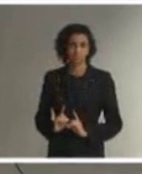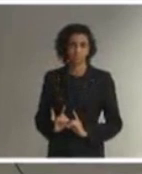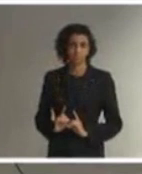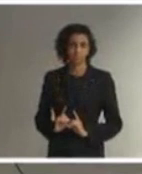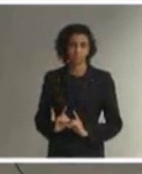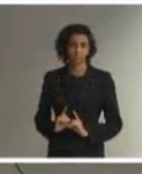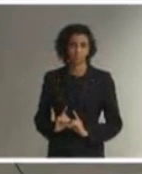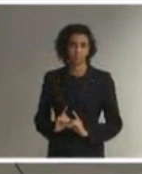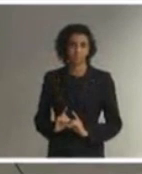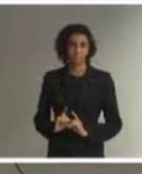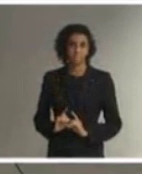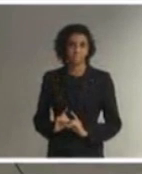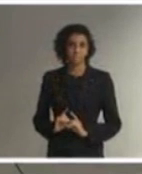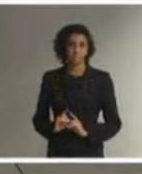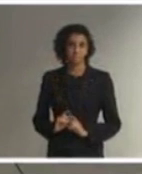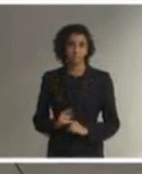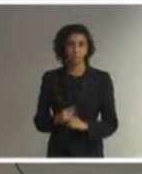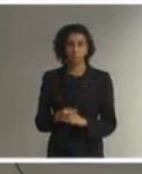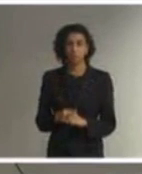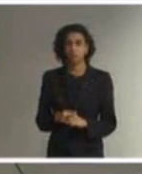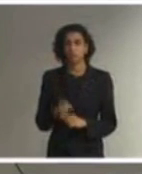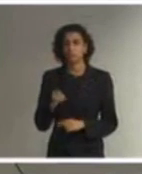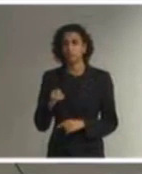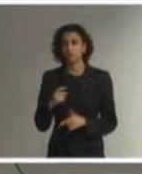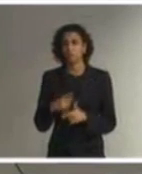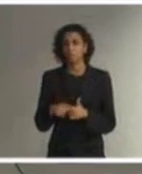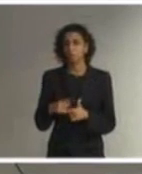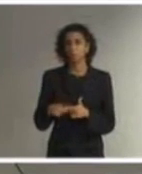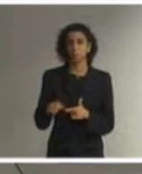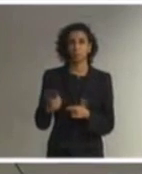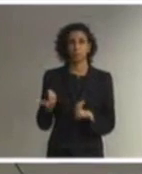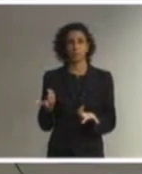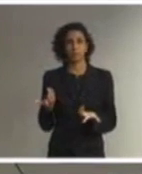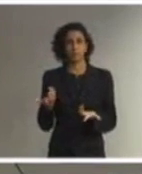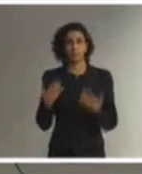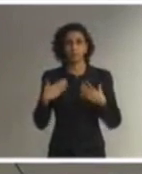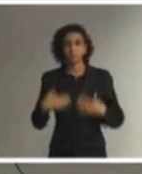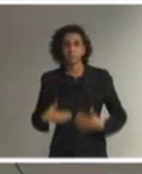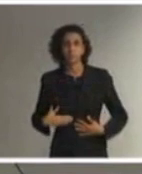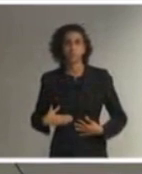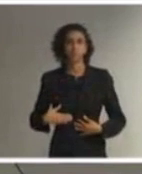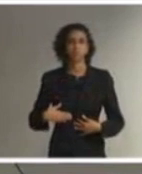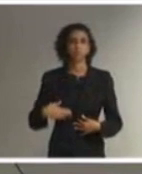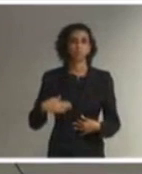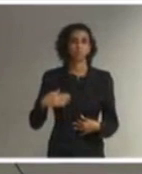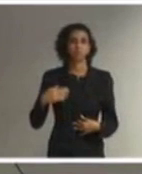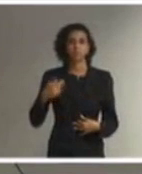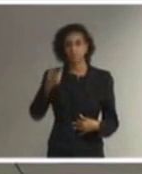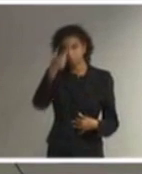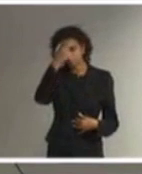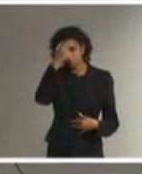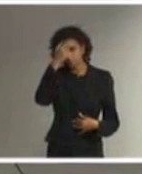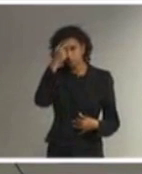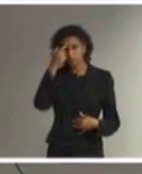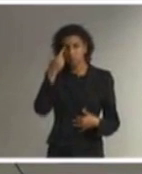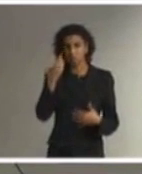partir desse seu impedimento seja físico, mental, intelectual, sensorial,